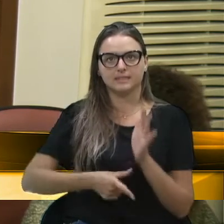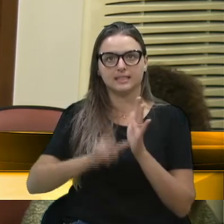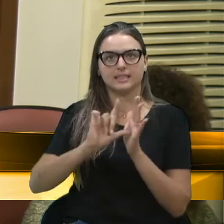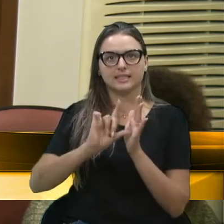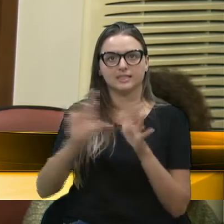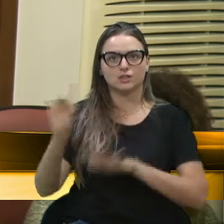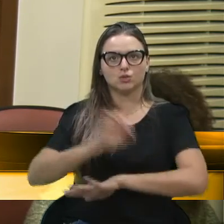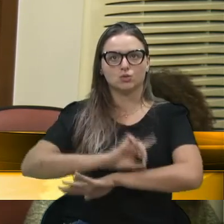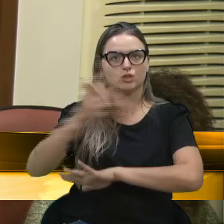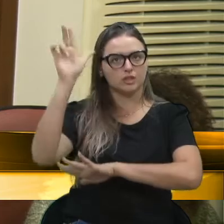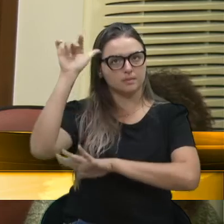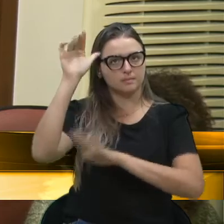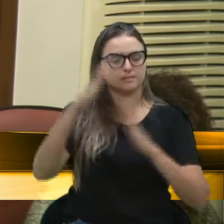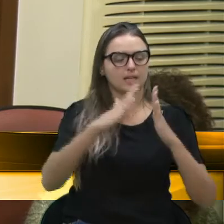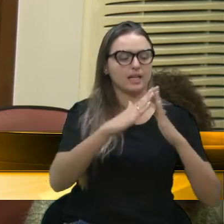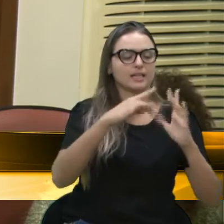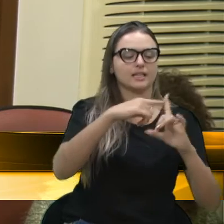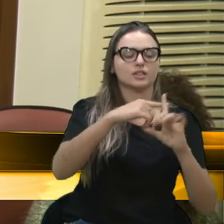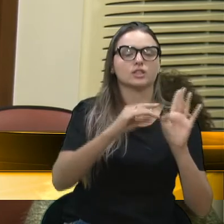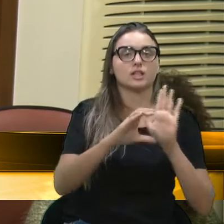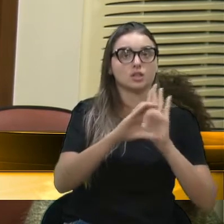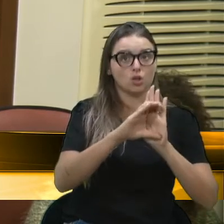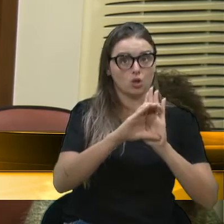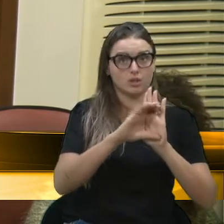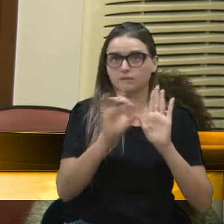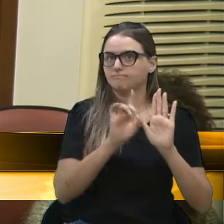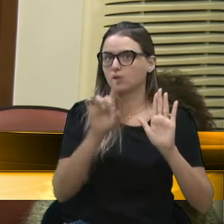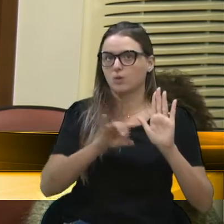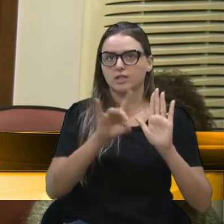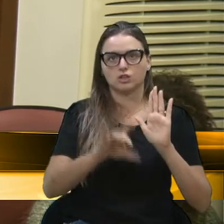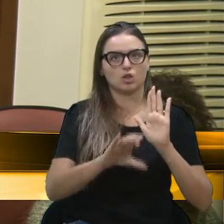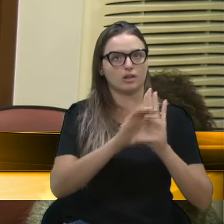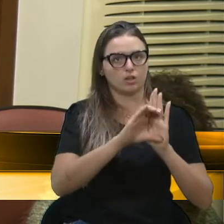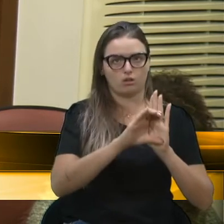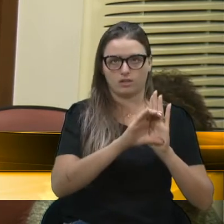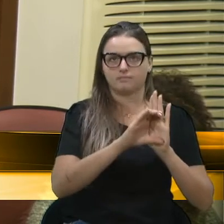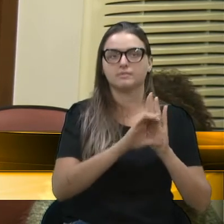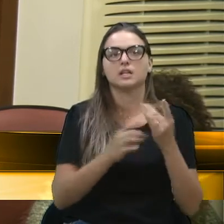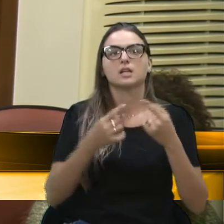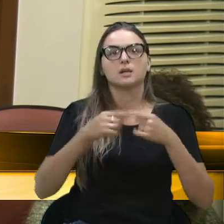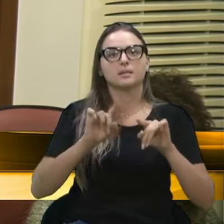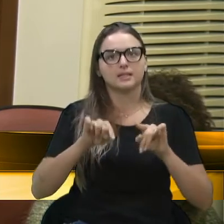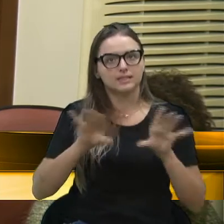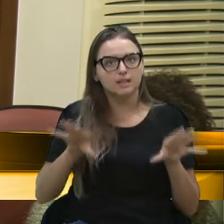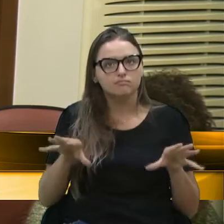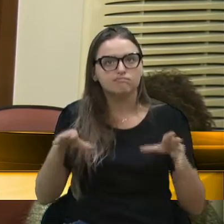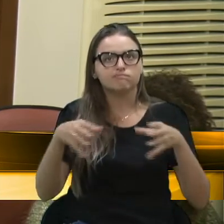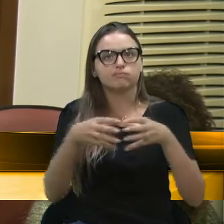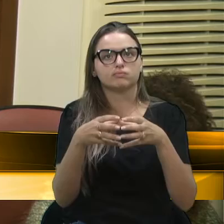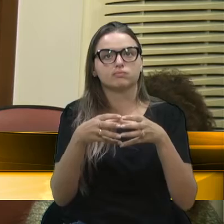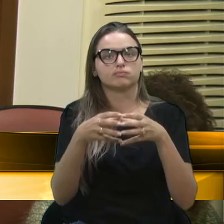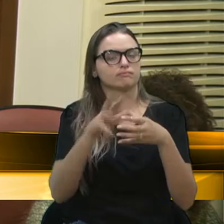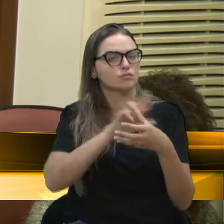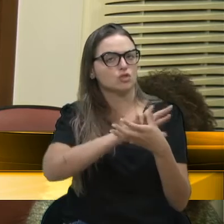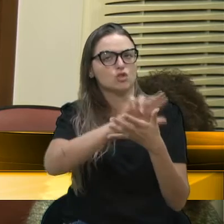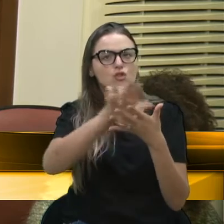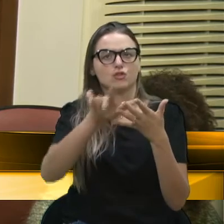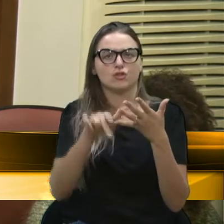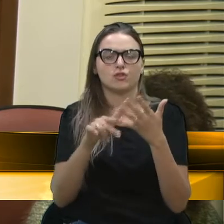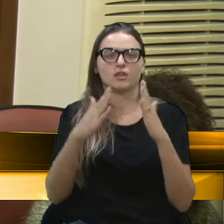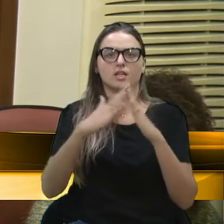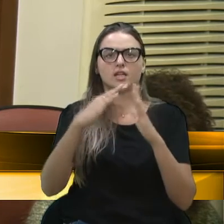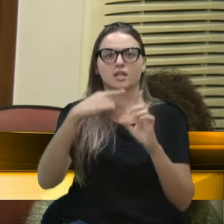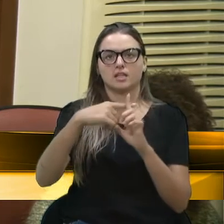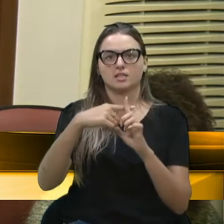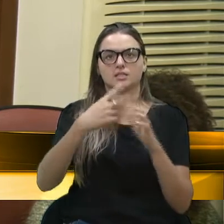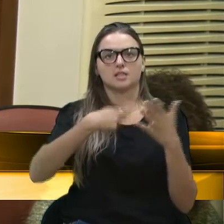a Igreja Católica, não só a Igreja Católica, porque é uma campanha, esse ano, ecumênica, reúne outras igrejas, né?